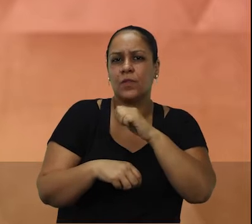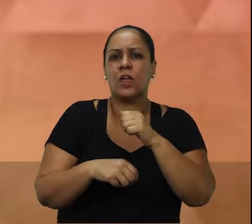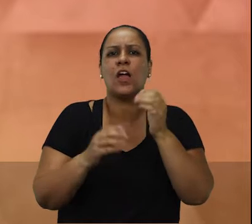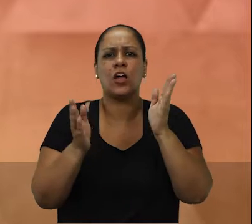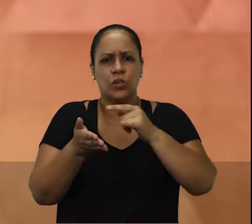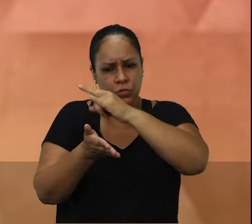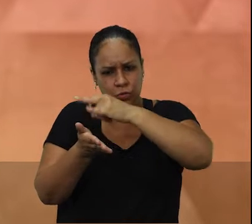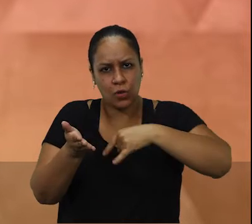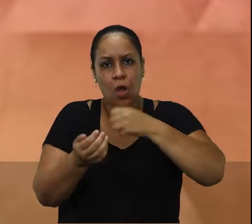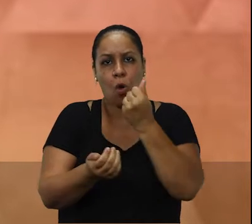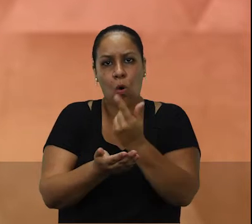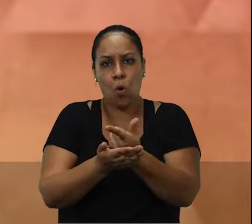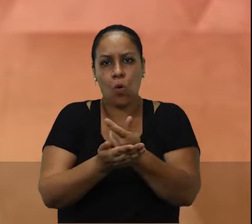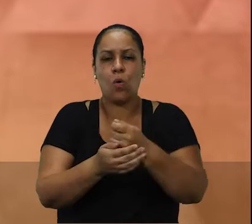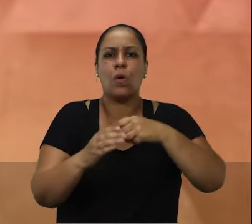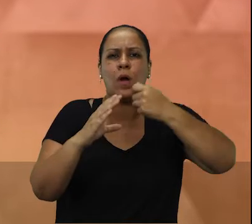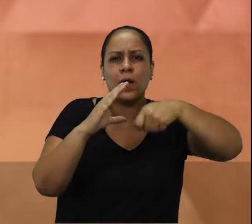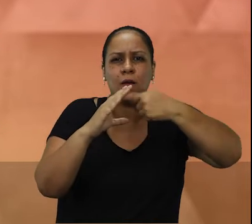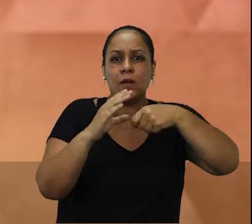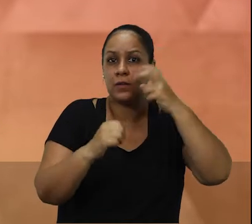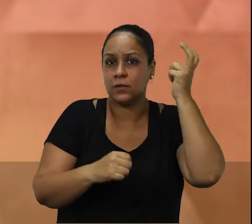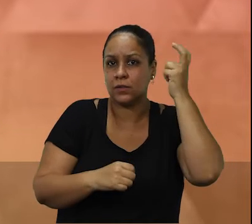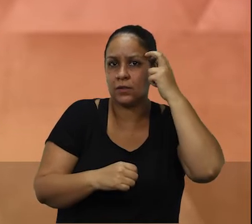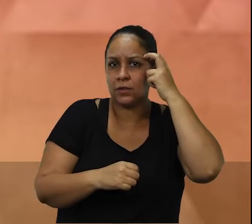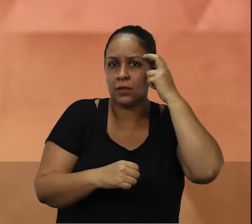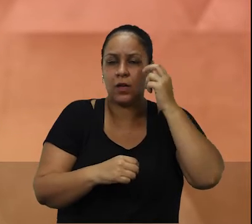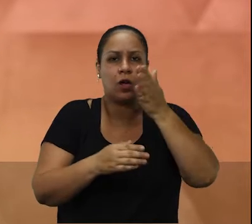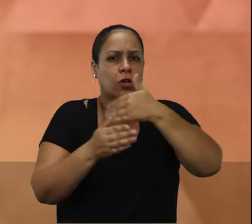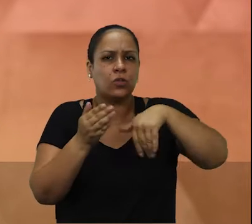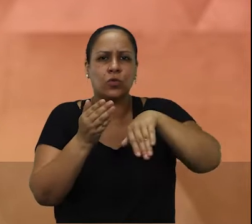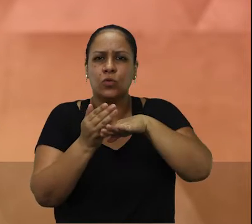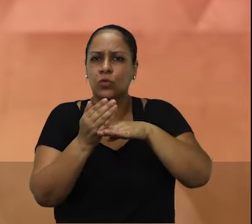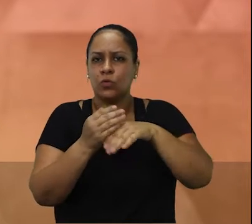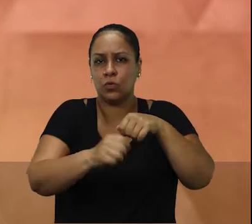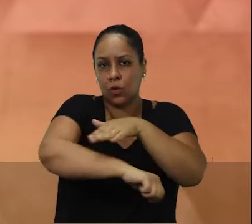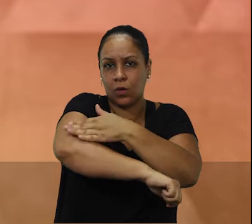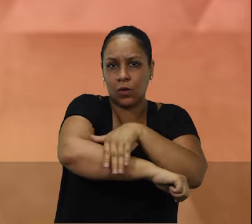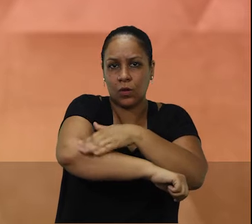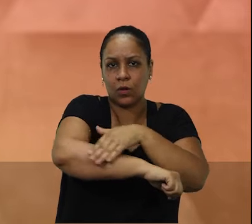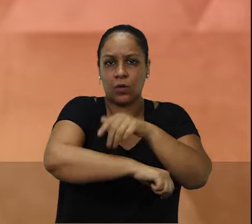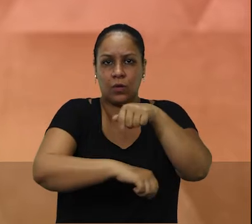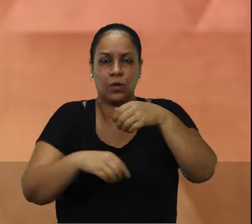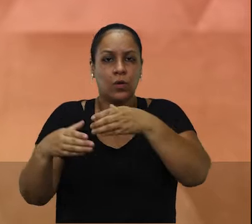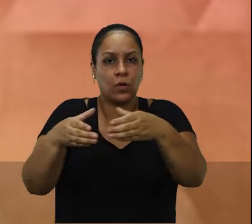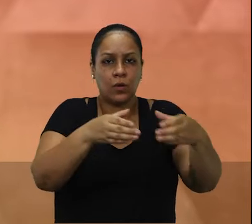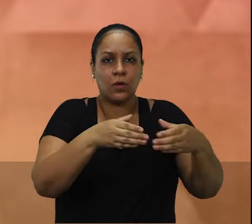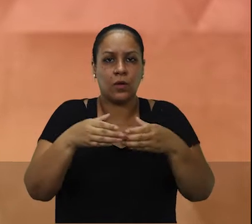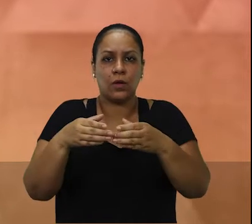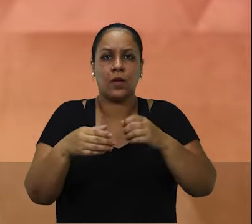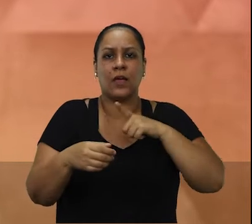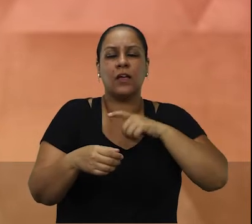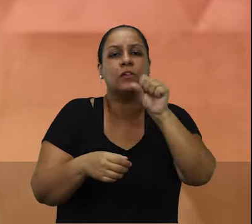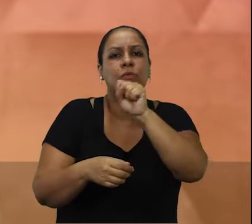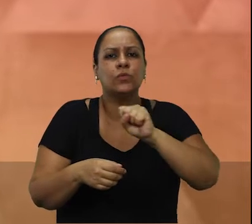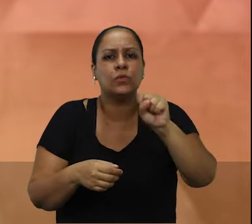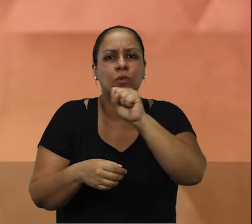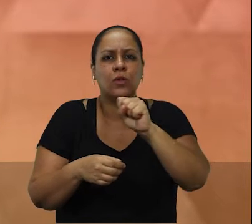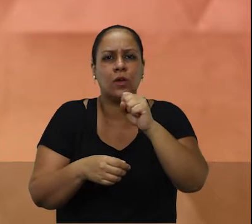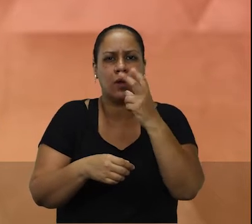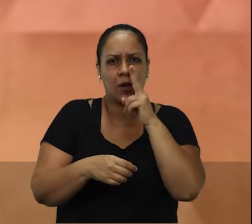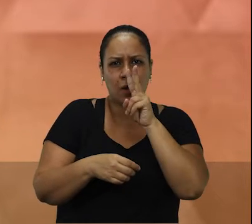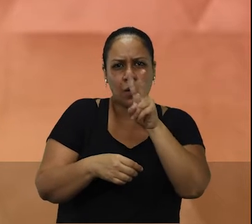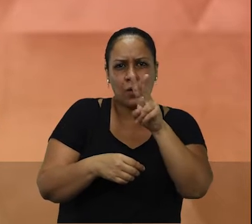licitamos a compra de câmeras inteligentes para todas as entradas da cidade. Elas possuem um sistema que